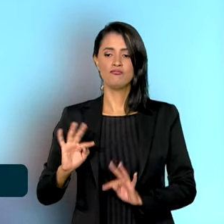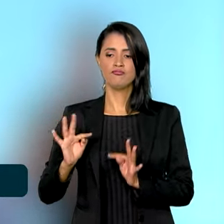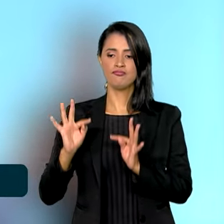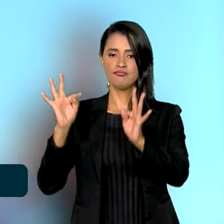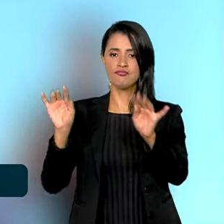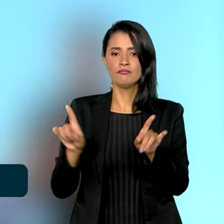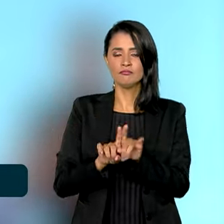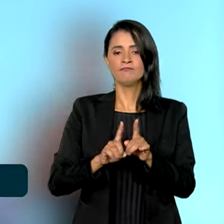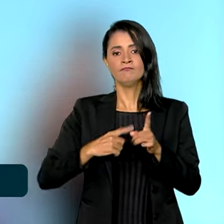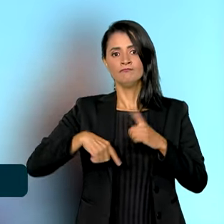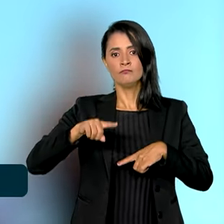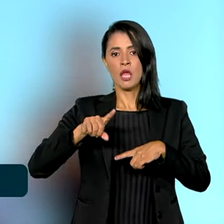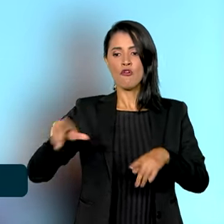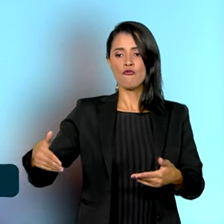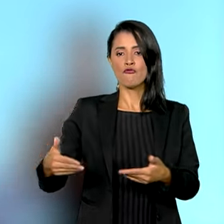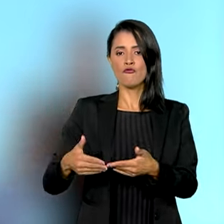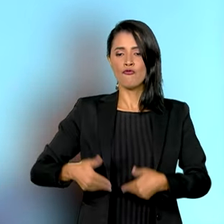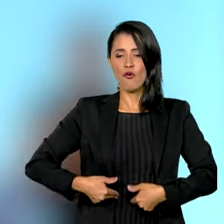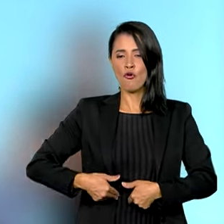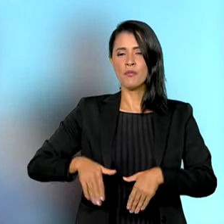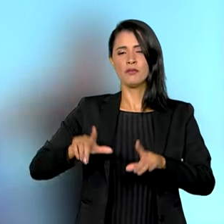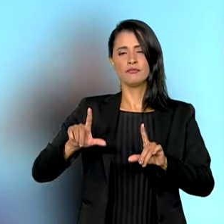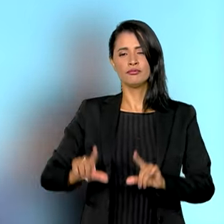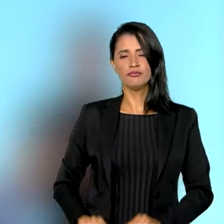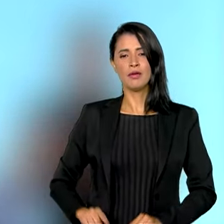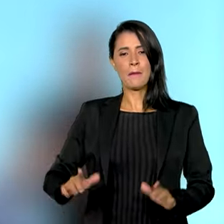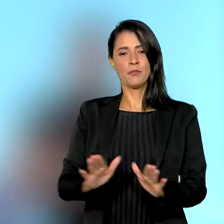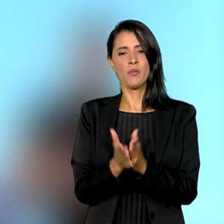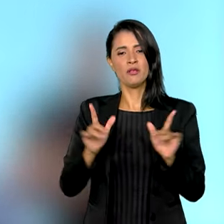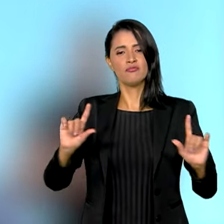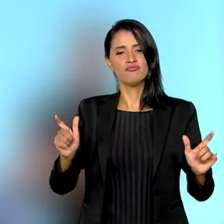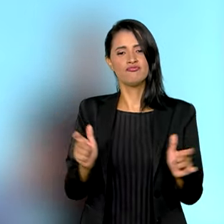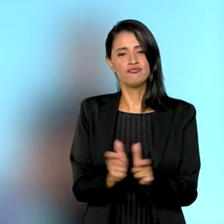na superação da fome, da pobreza e das desigualdades.